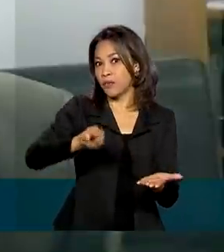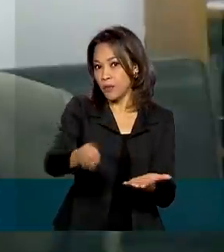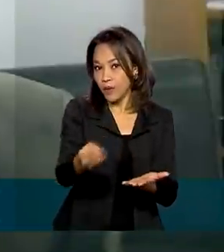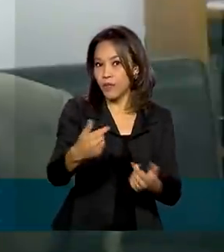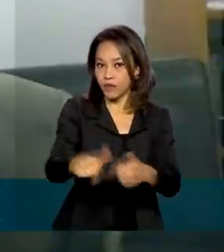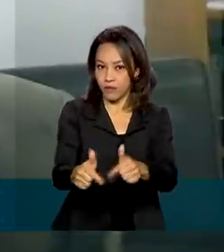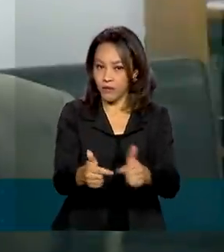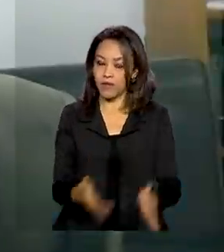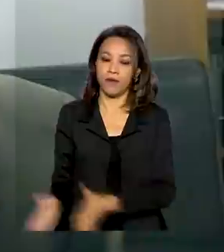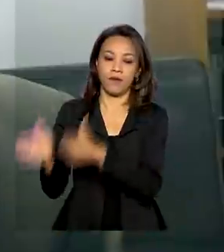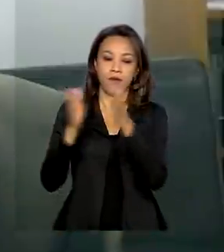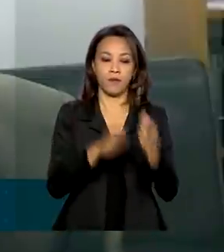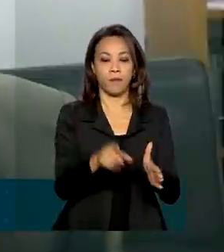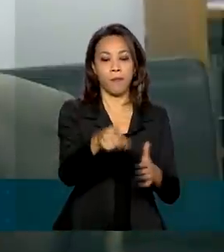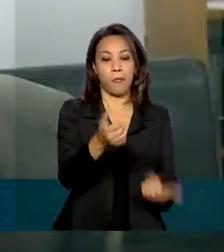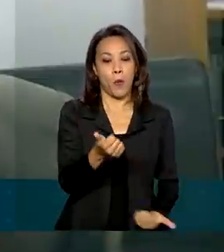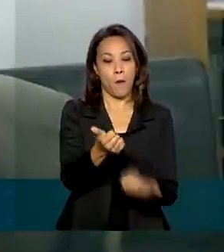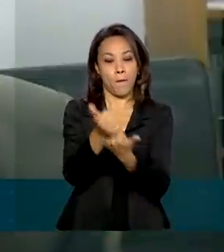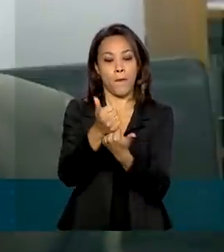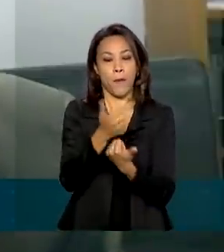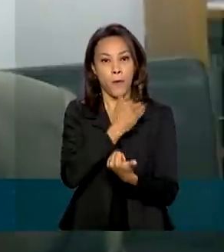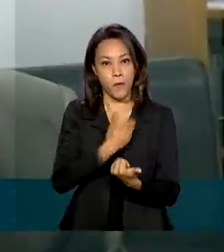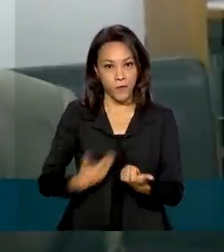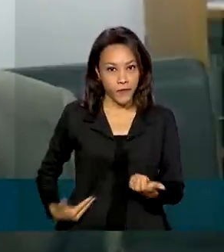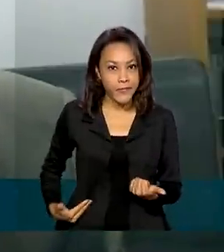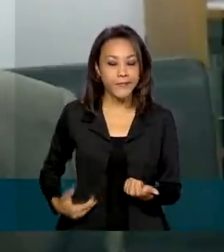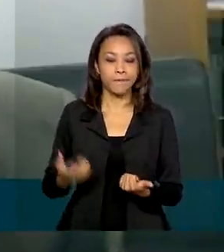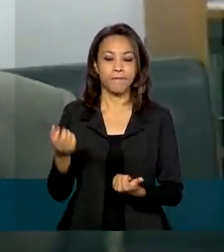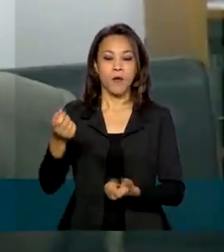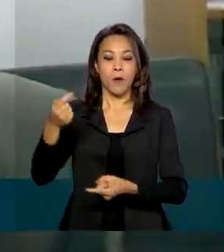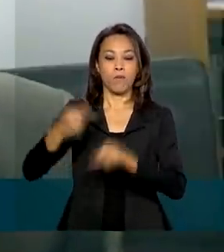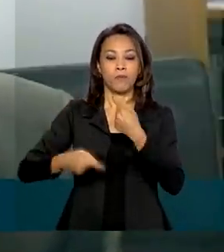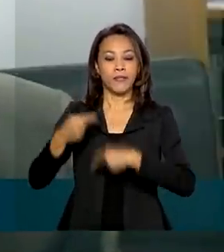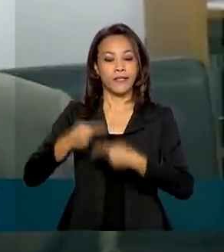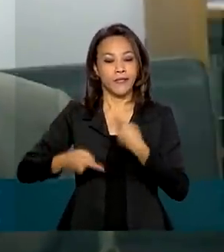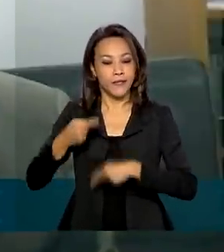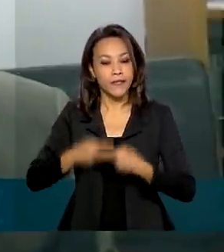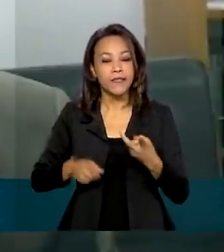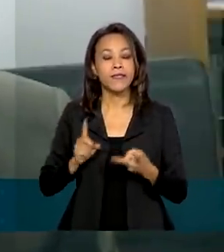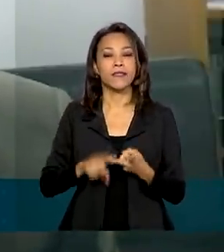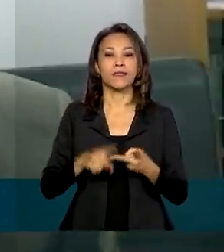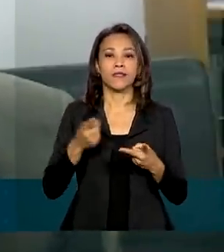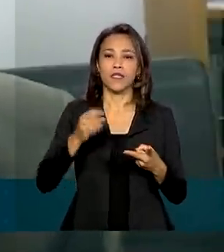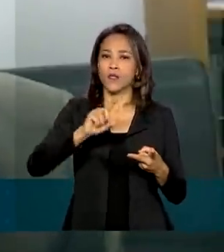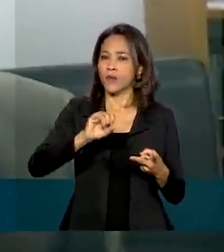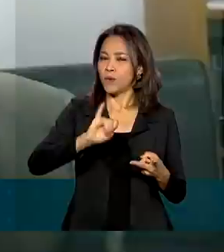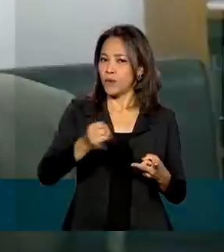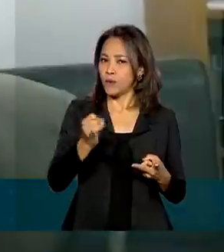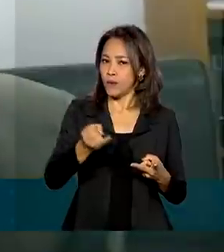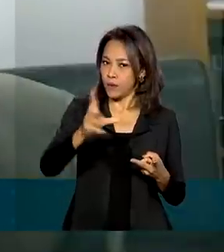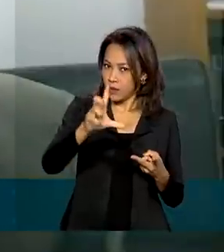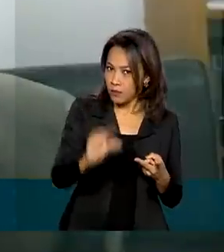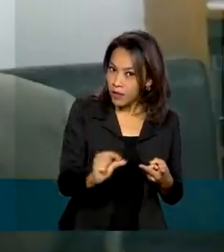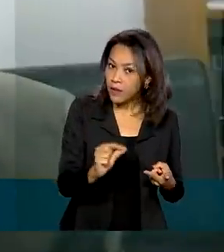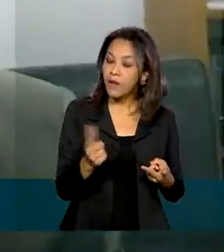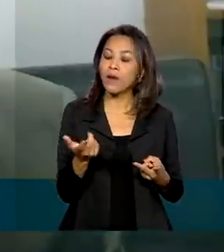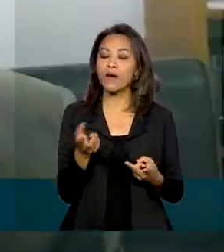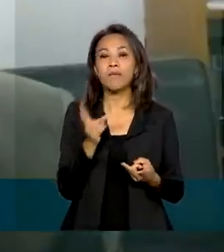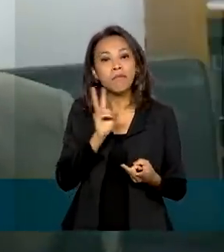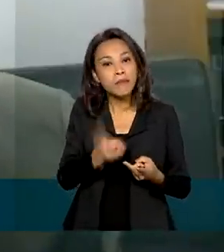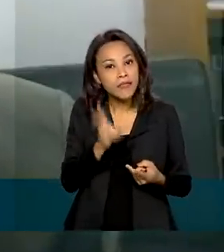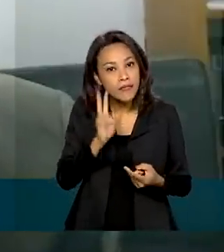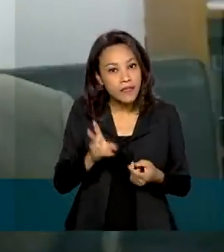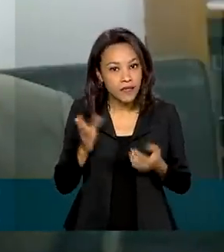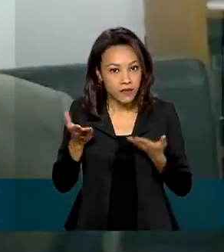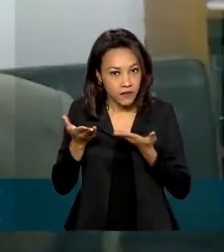O apoio do governo com políticas de crédito, com carência no pagamento, com juros baixos, é que manteve um